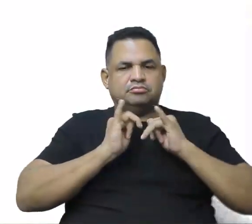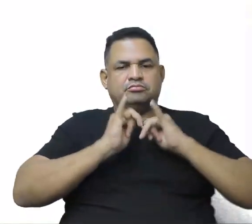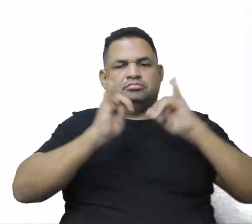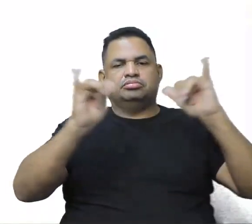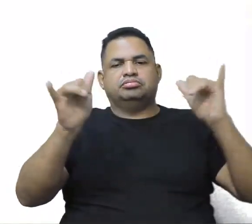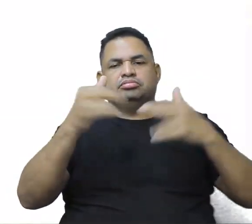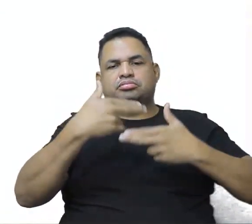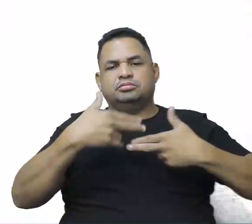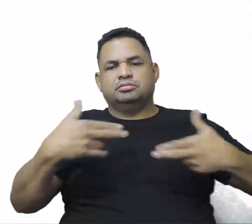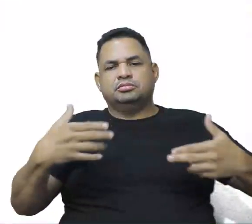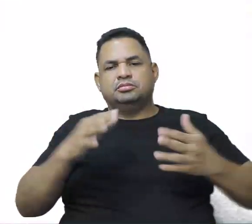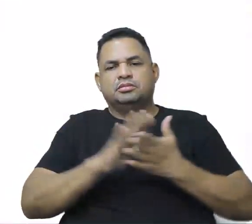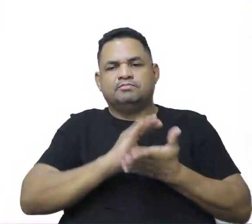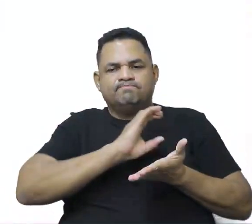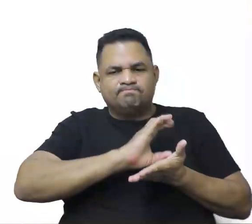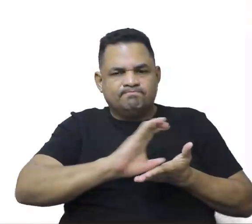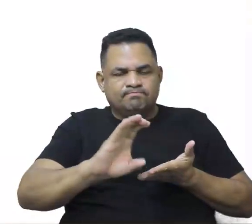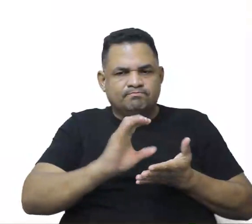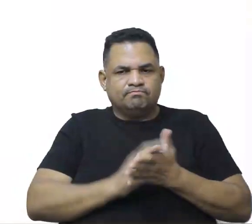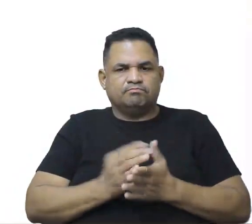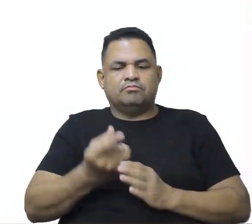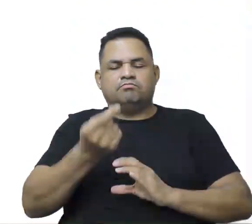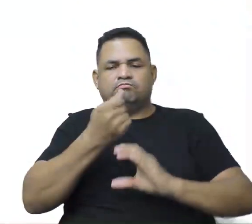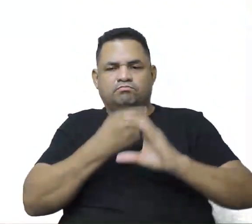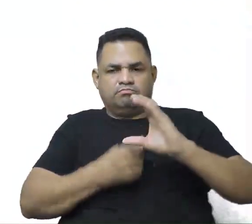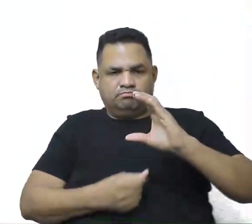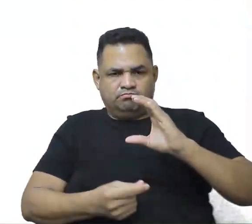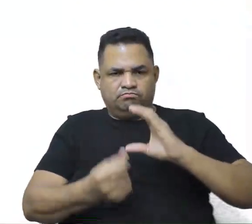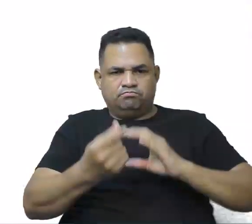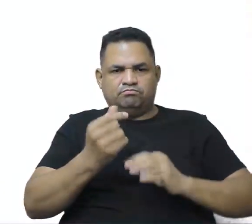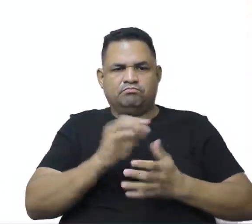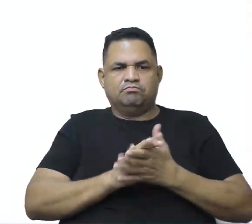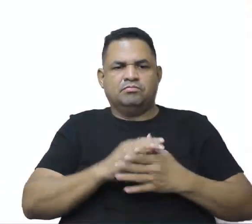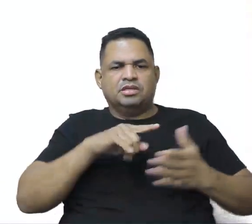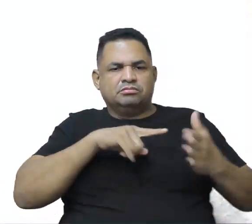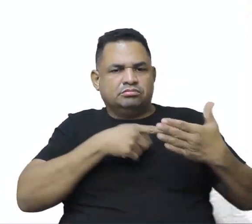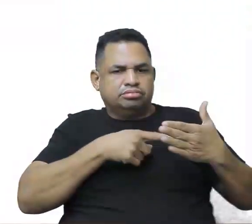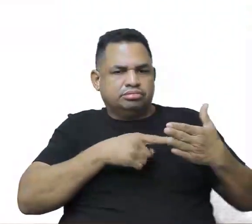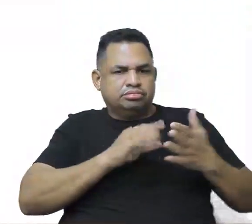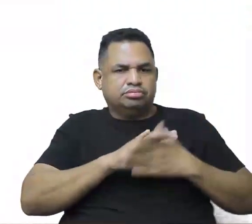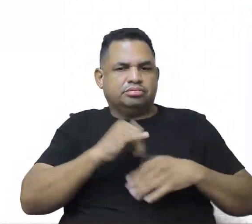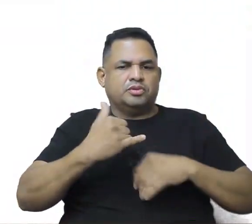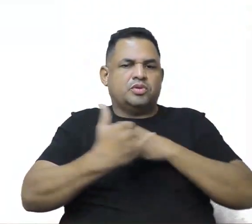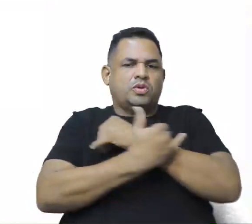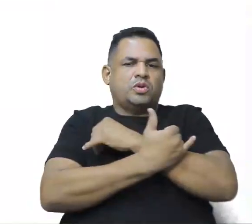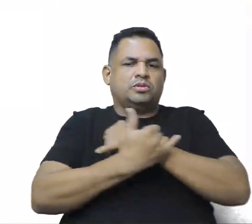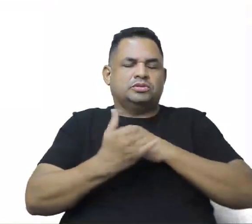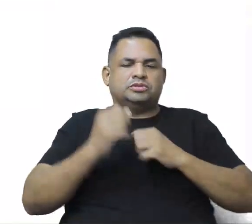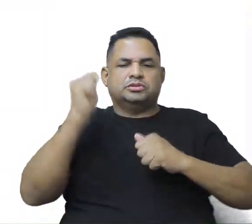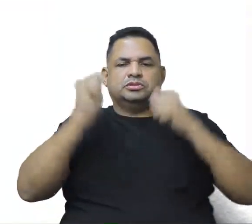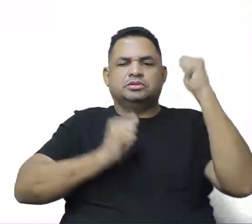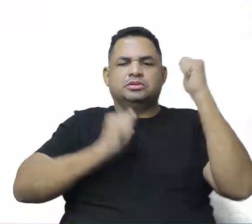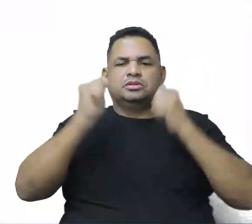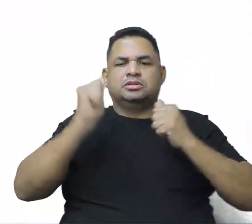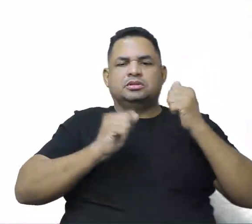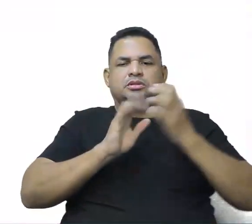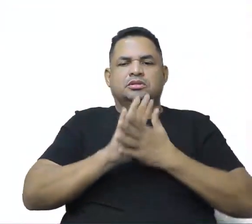mídia que nela investe em grande capital em máquinas e infraestrutura fabril.